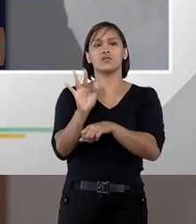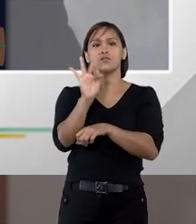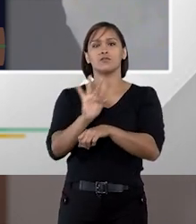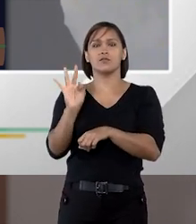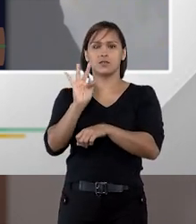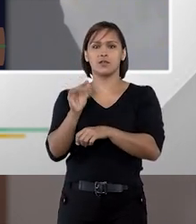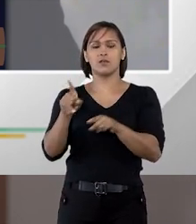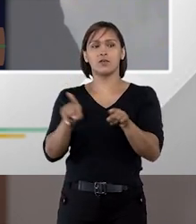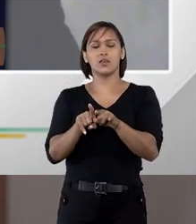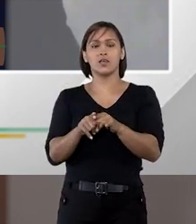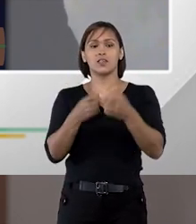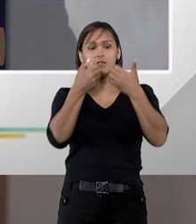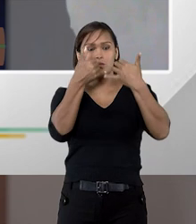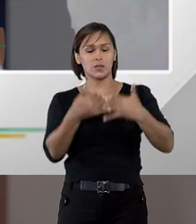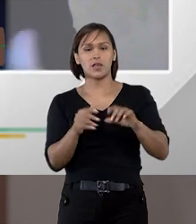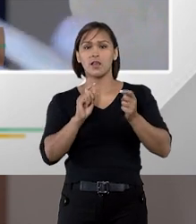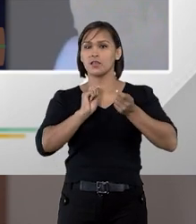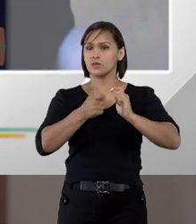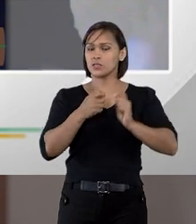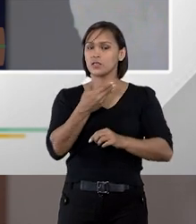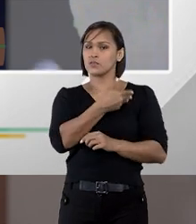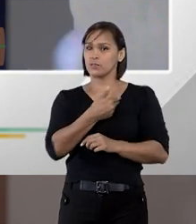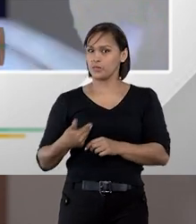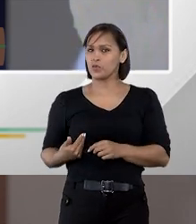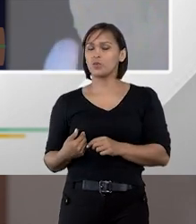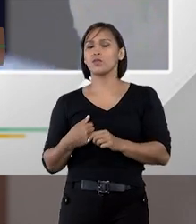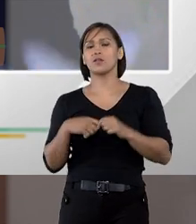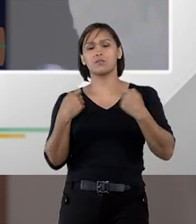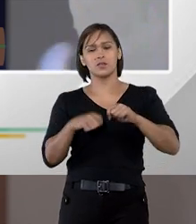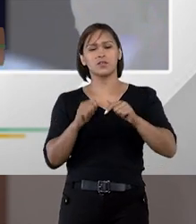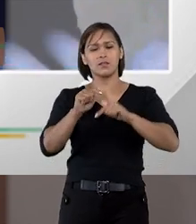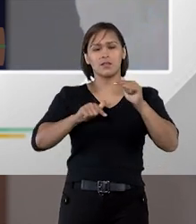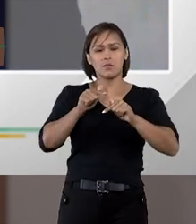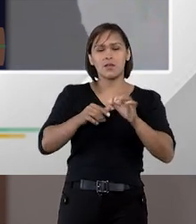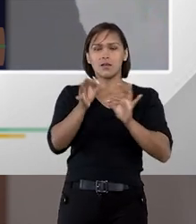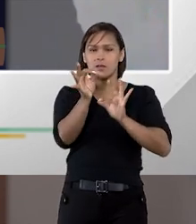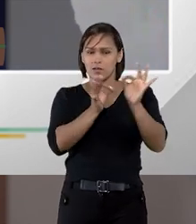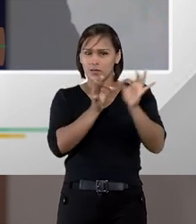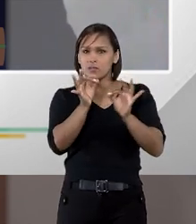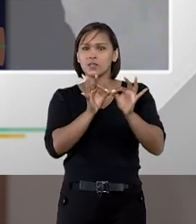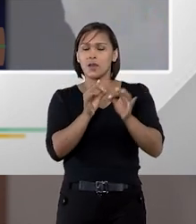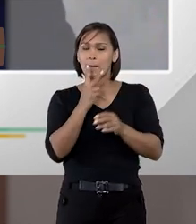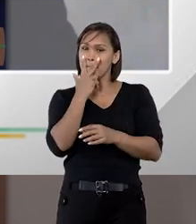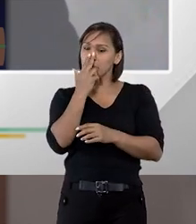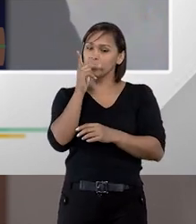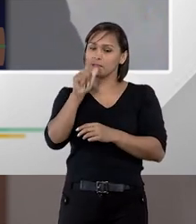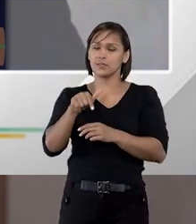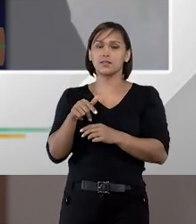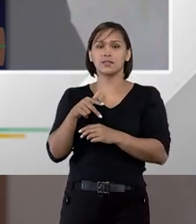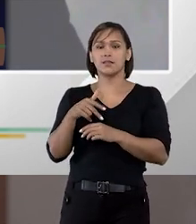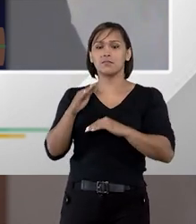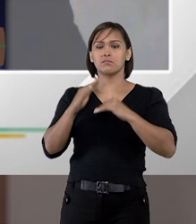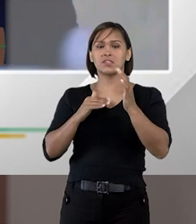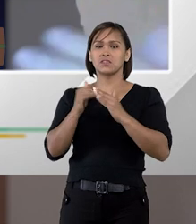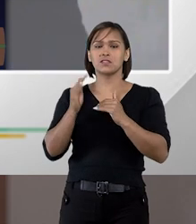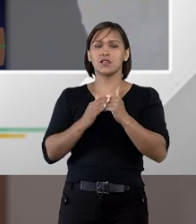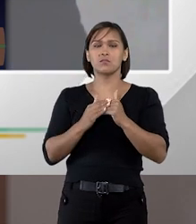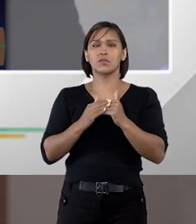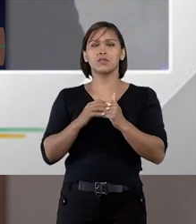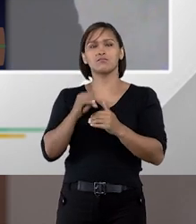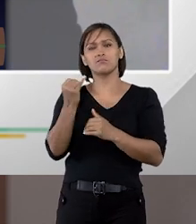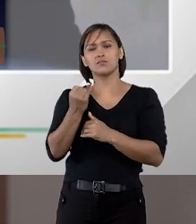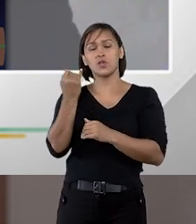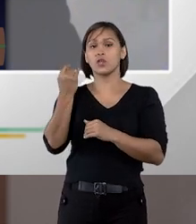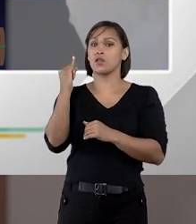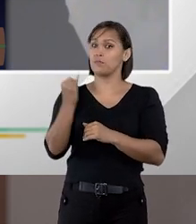Constituição. Então, dizer que a administração pública tem que atuar de forma planejada me parece praticamente uma